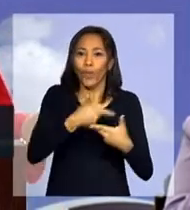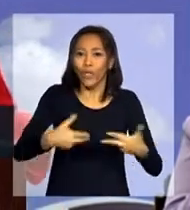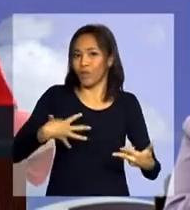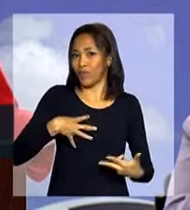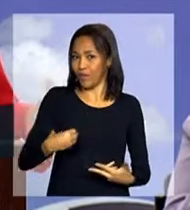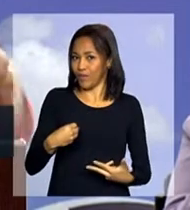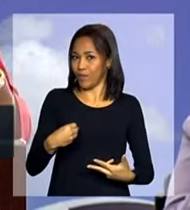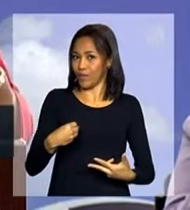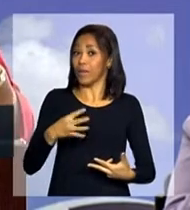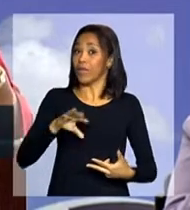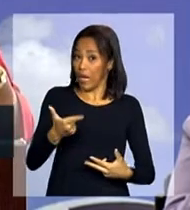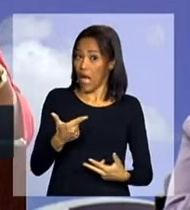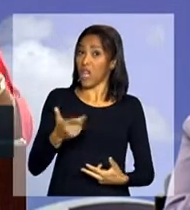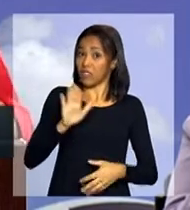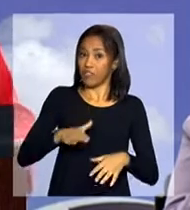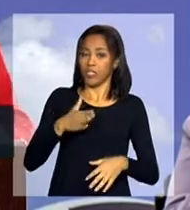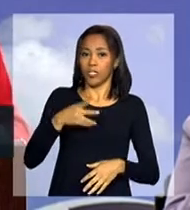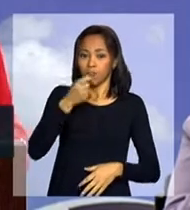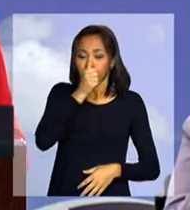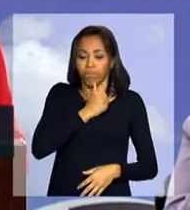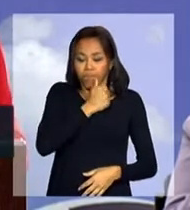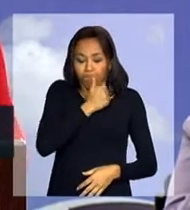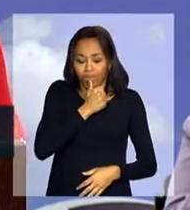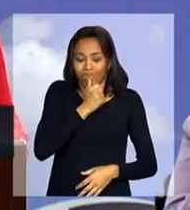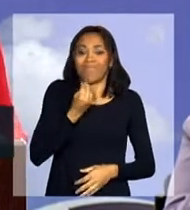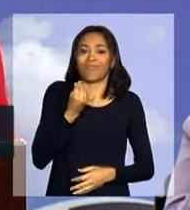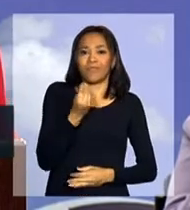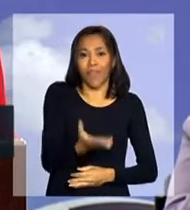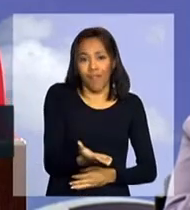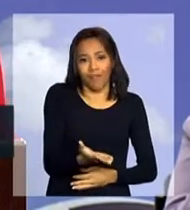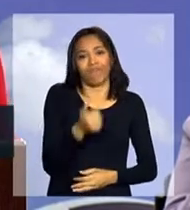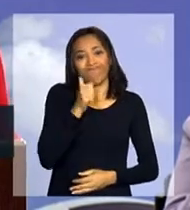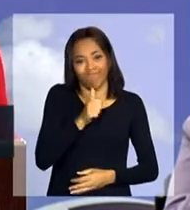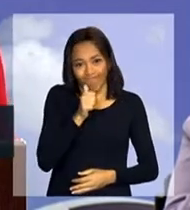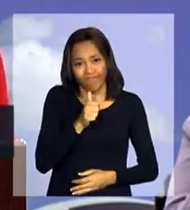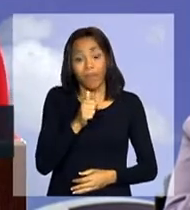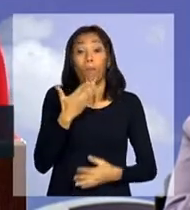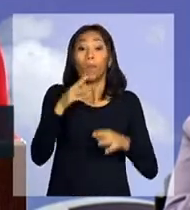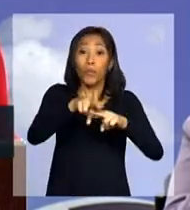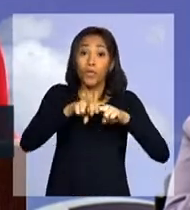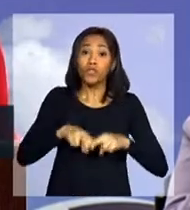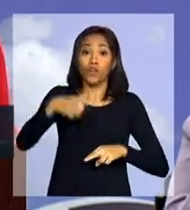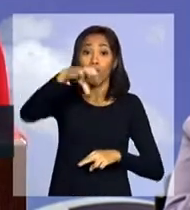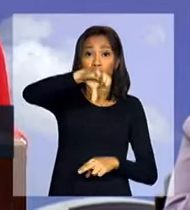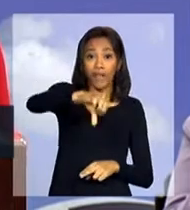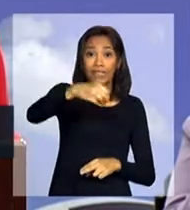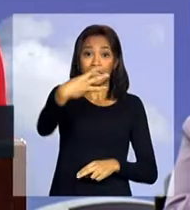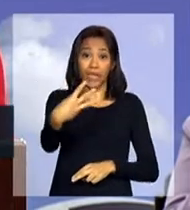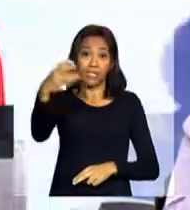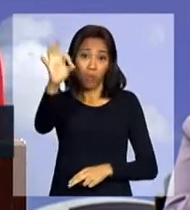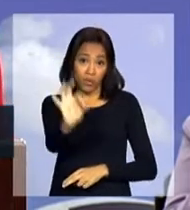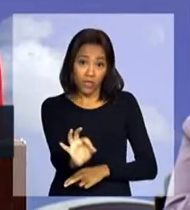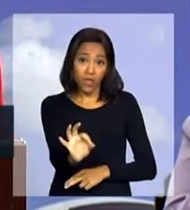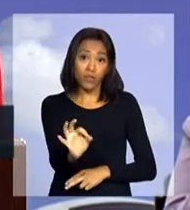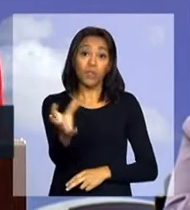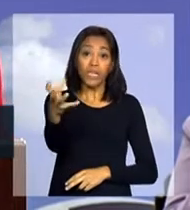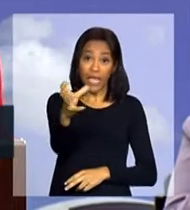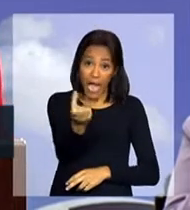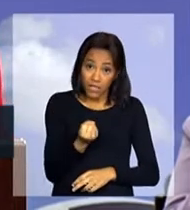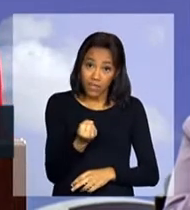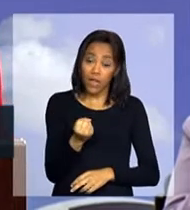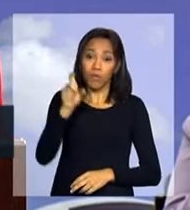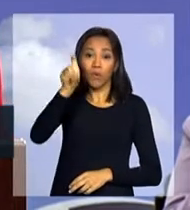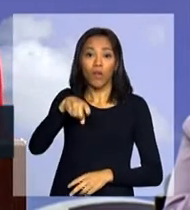mesmo que tenha de tirar de si mesmas. Por isso, 93% dos que recebem o Bolsa